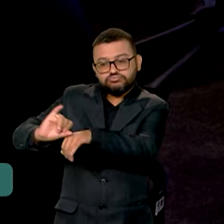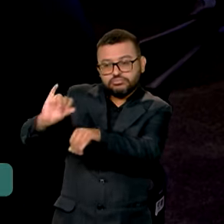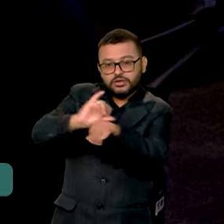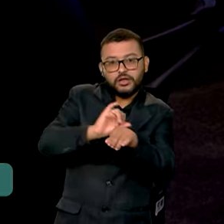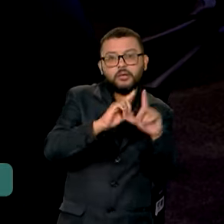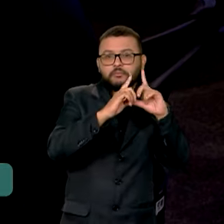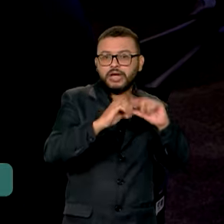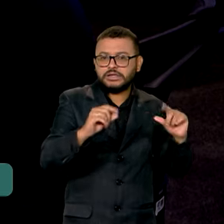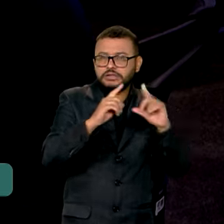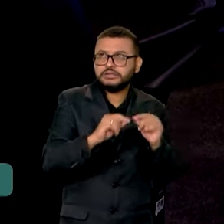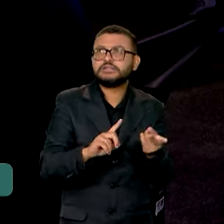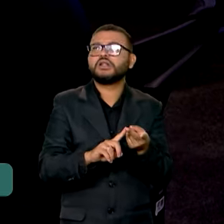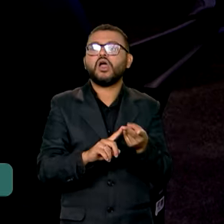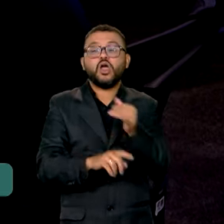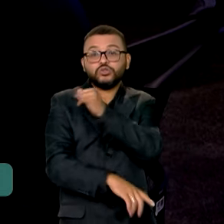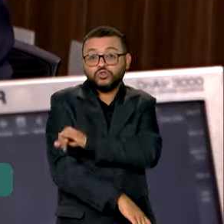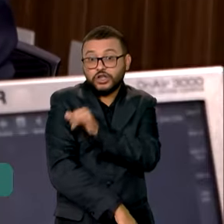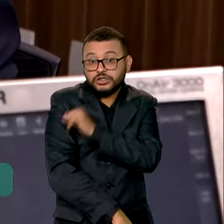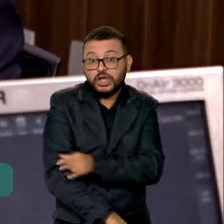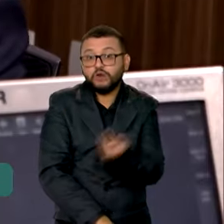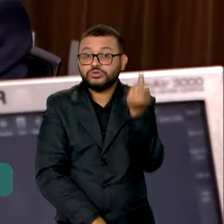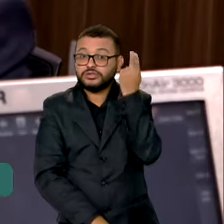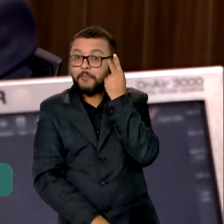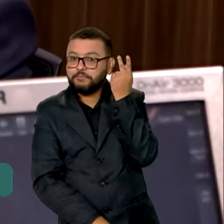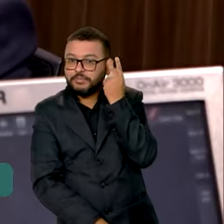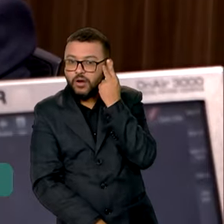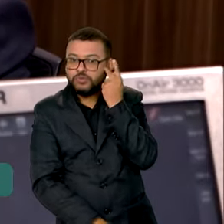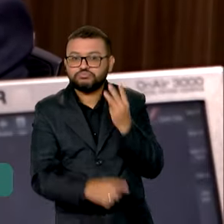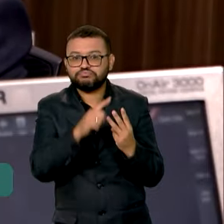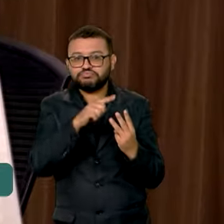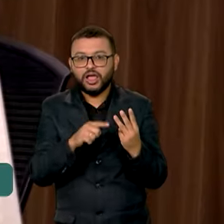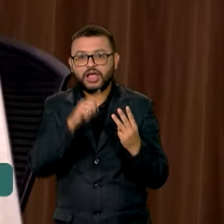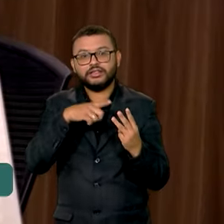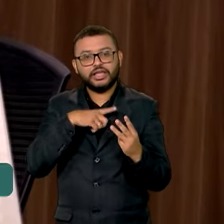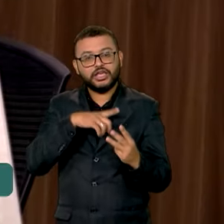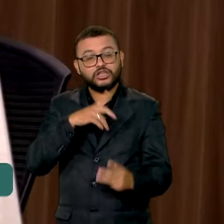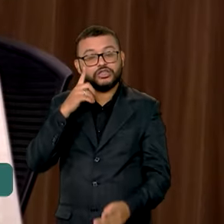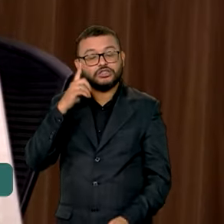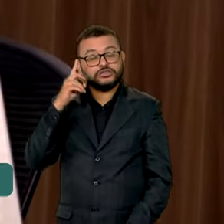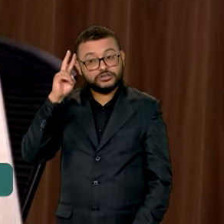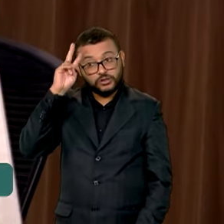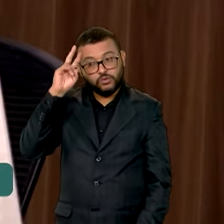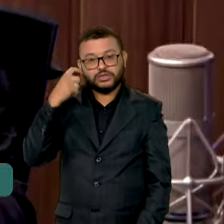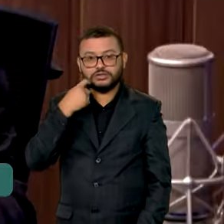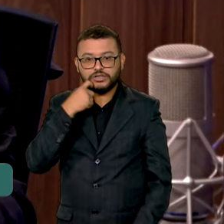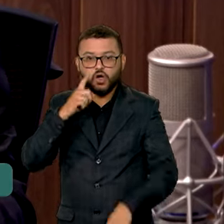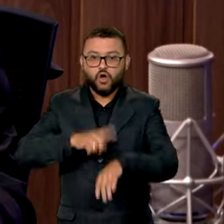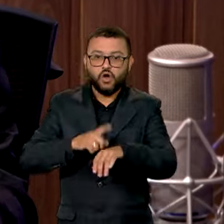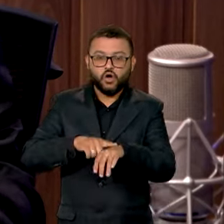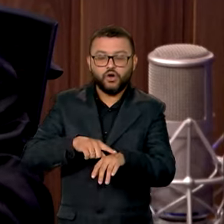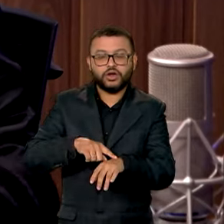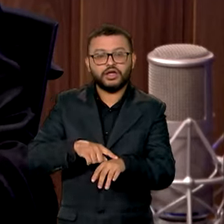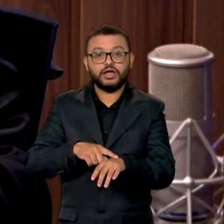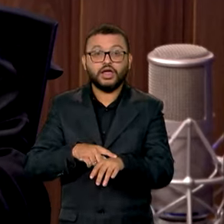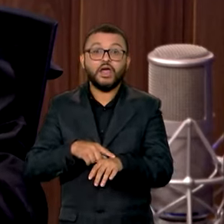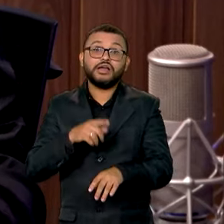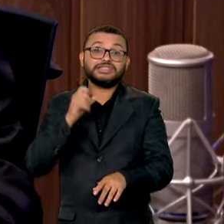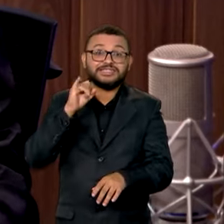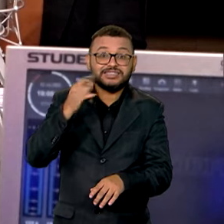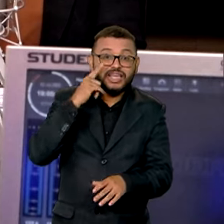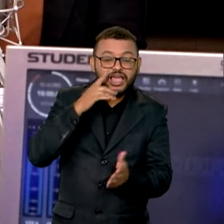IBC em Brasília, no Rio de Janeiro ou em São Paulo, sempre em dias úteis, em horário comercial. Se estiver